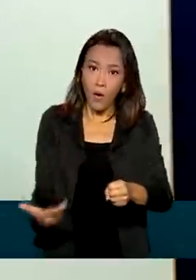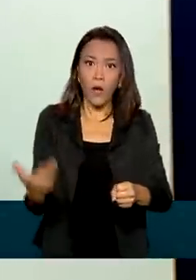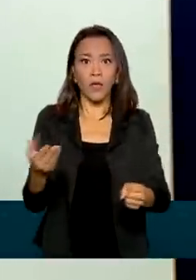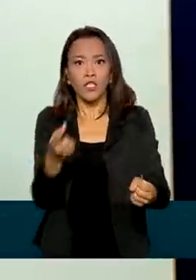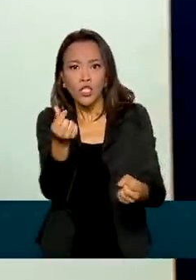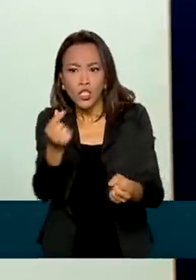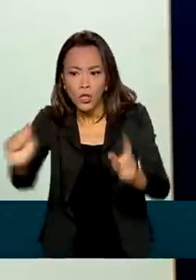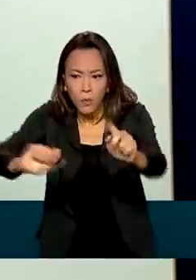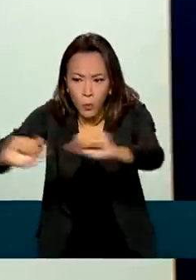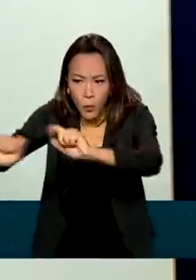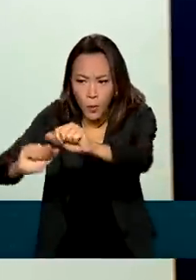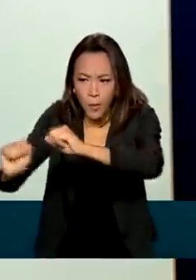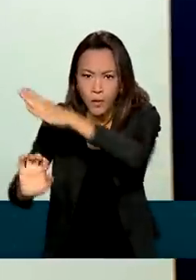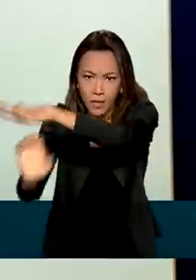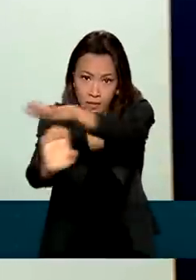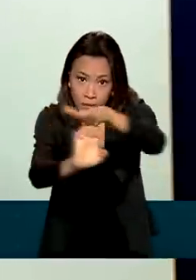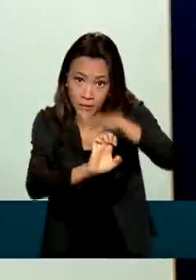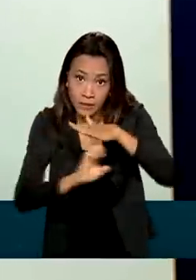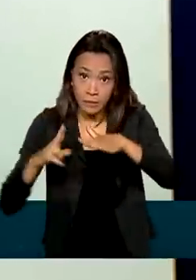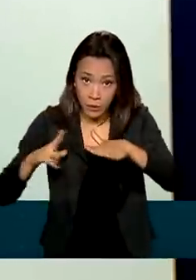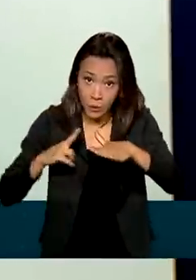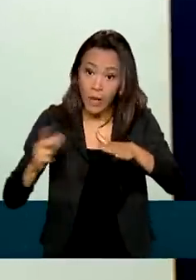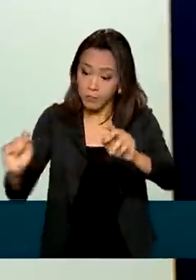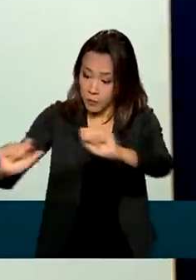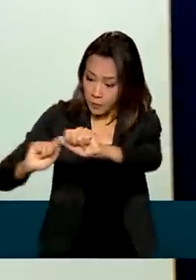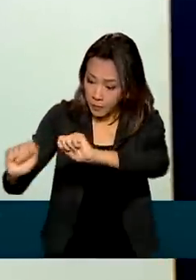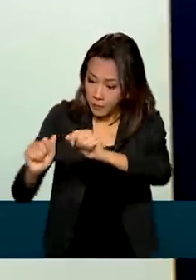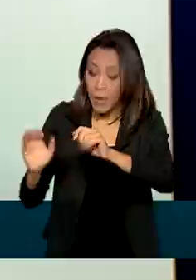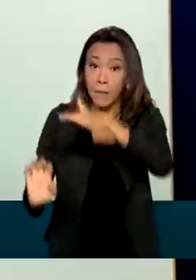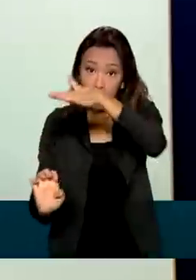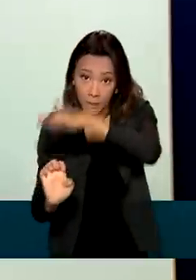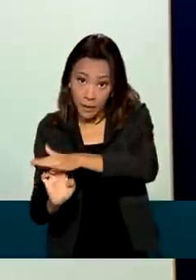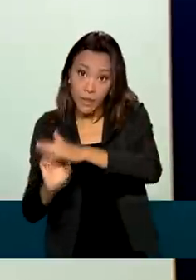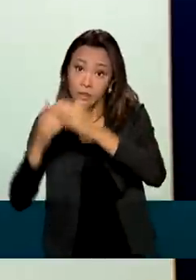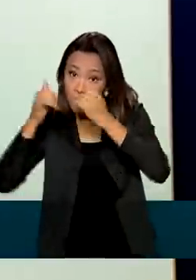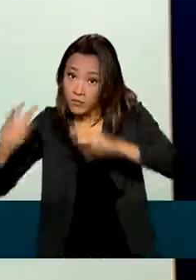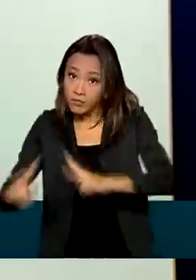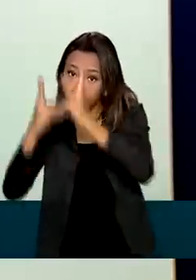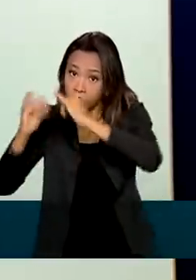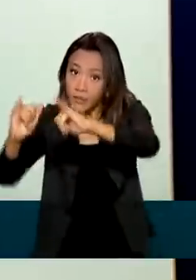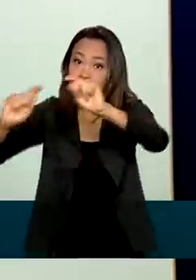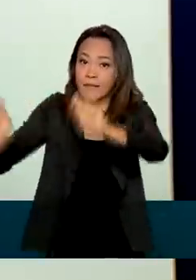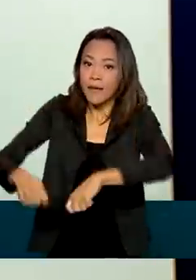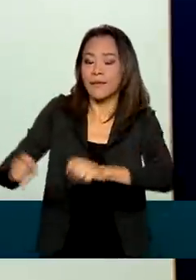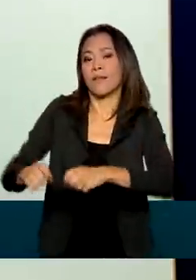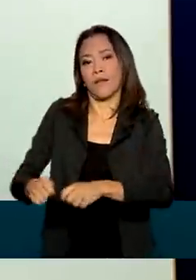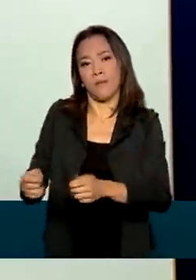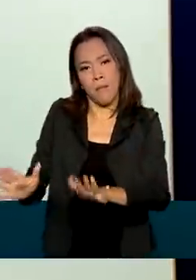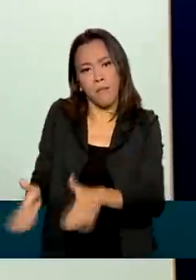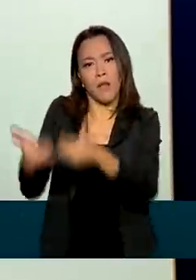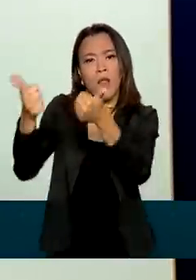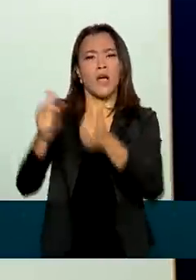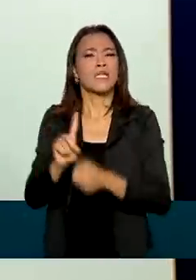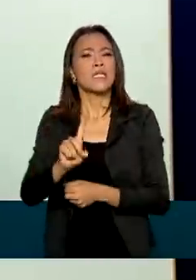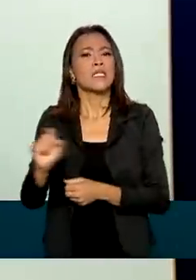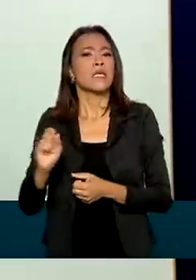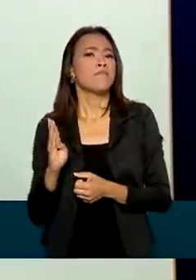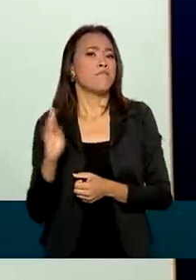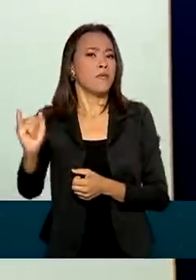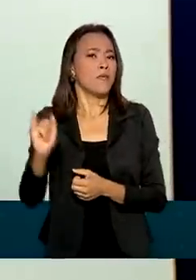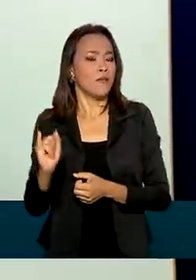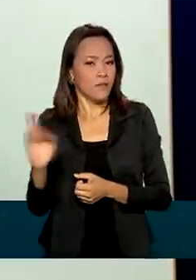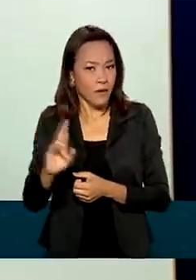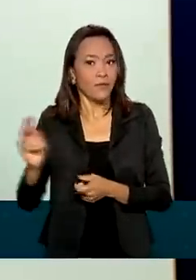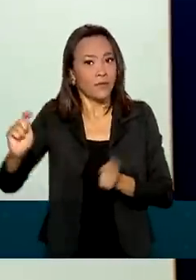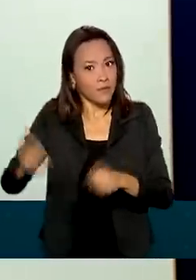rapidamente o sistema. Especialistas do setor de energia afirmam que será possível levantar até 100 bilhões de reais em